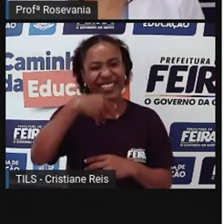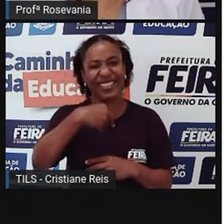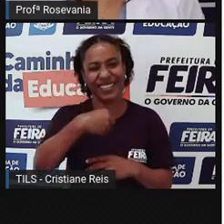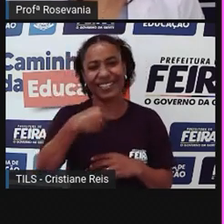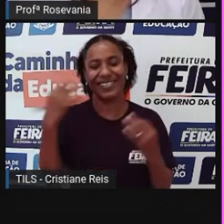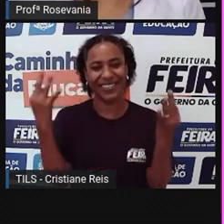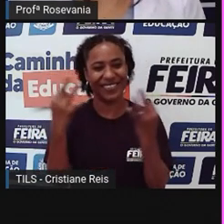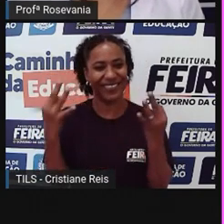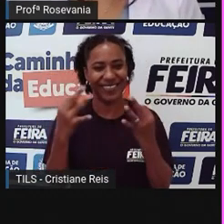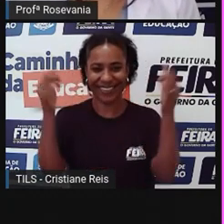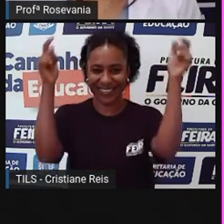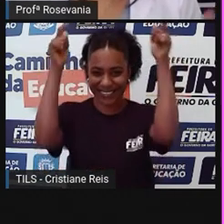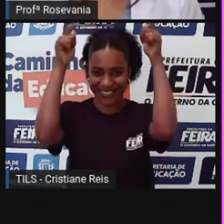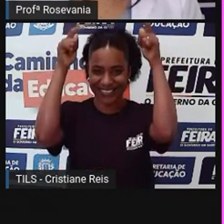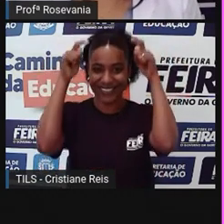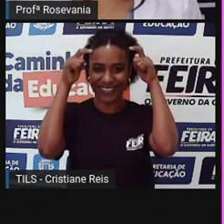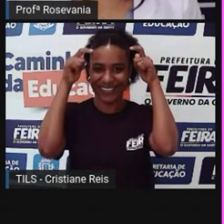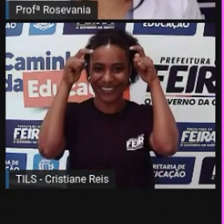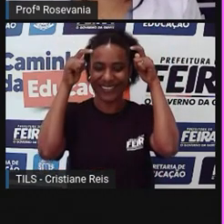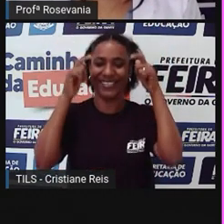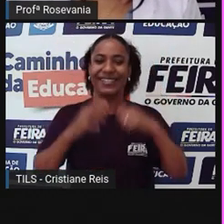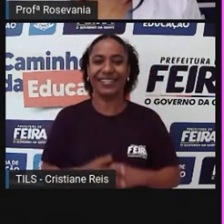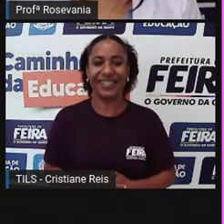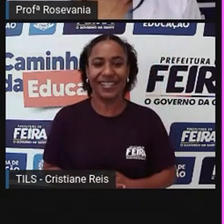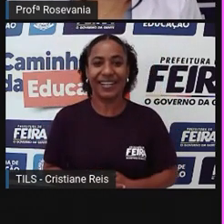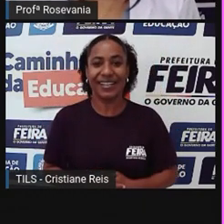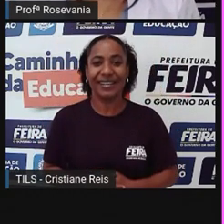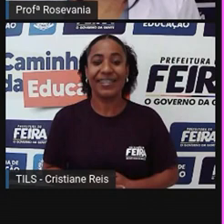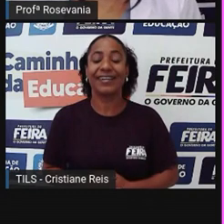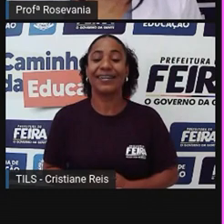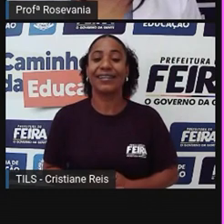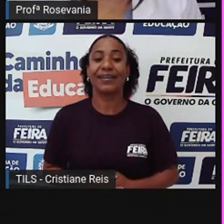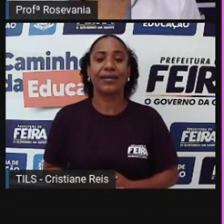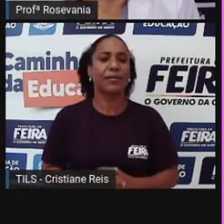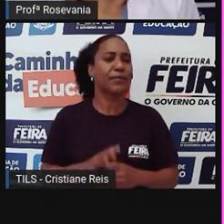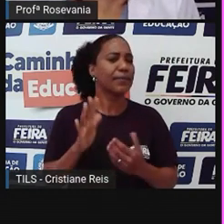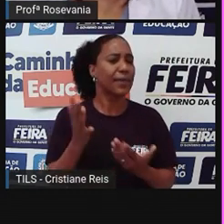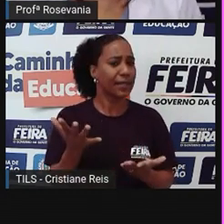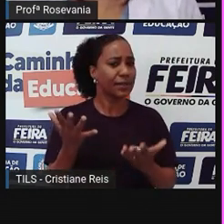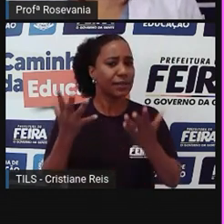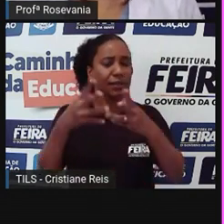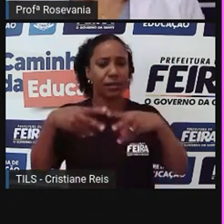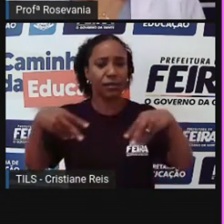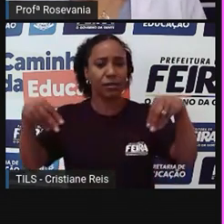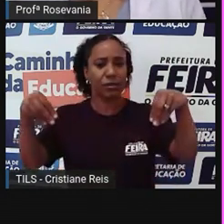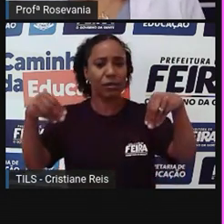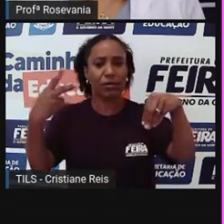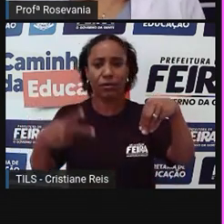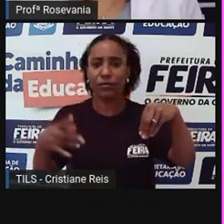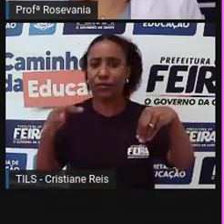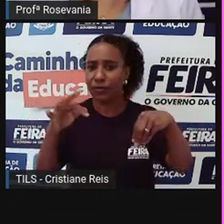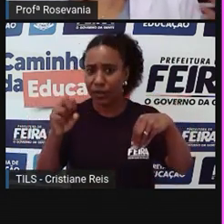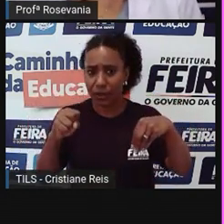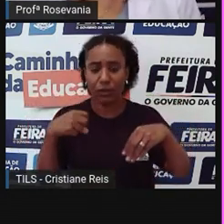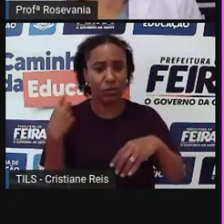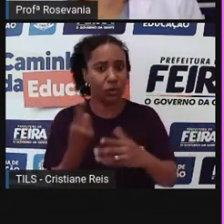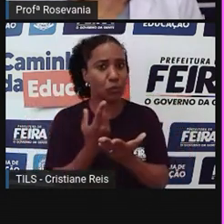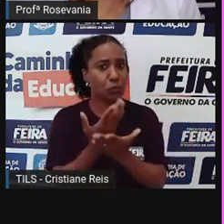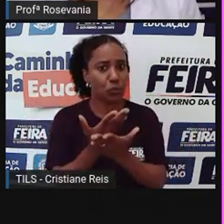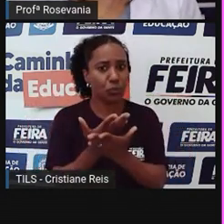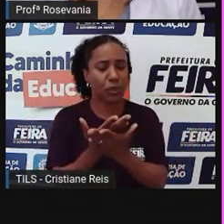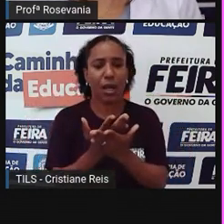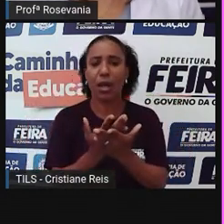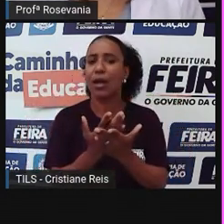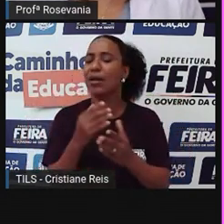linda. Bom, mas antes da gente começar, estudando o território de Feira de Santana, vamos saber o que é